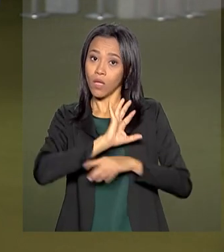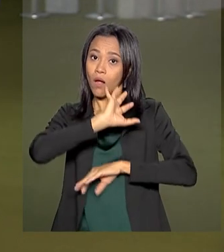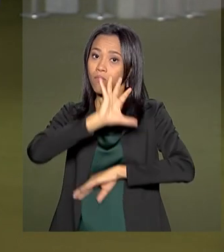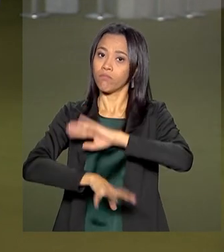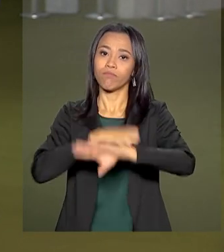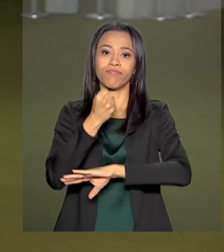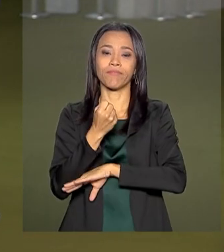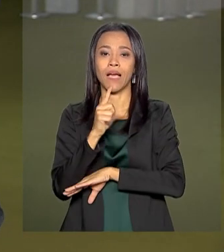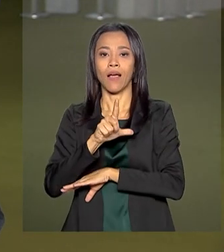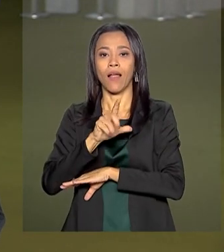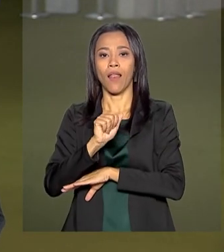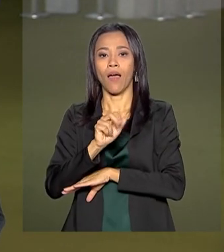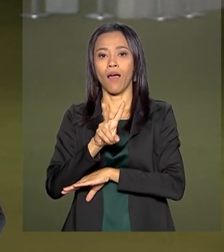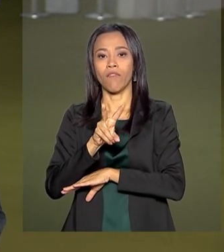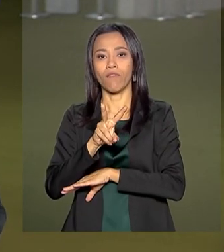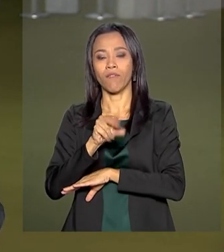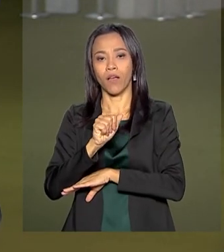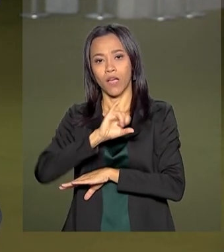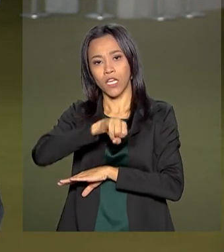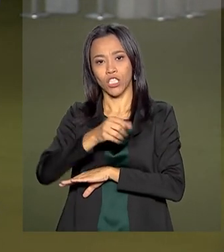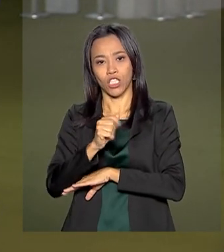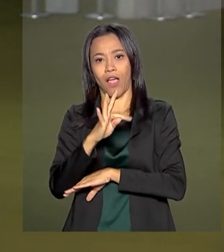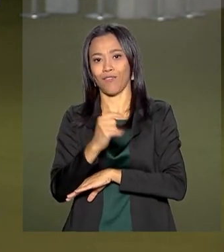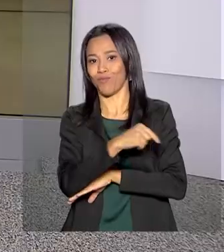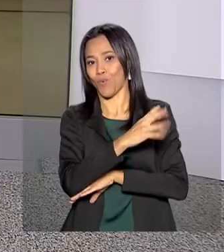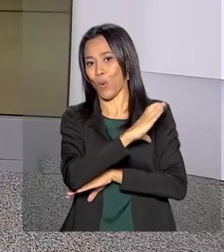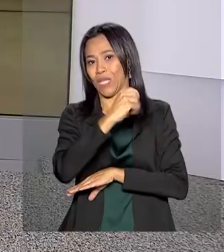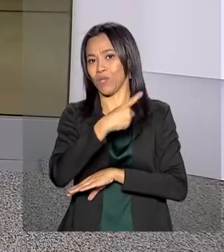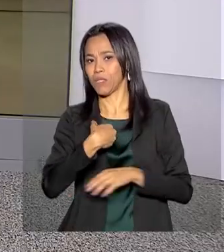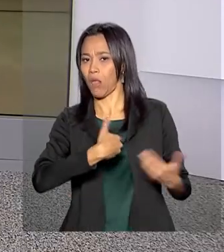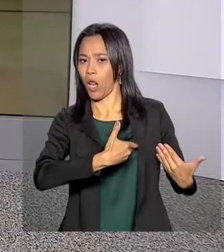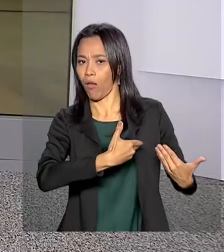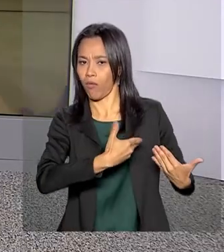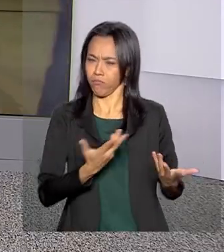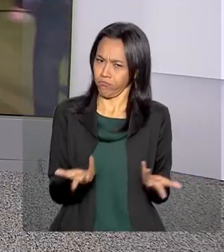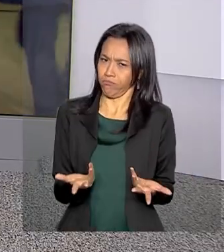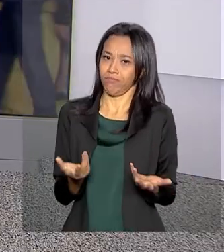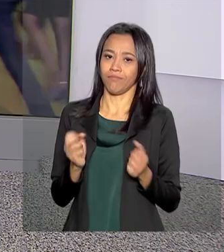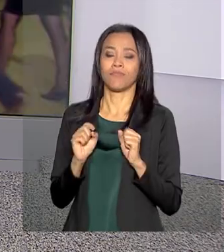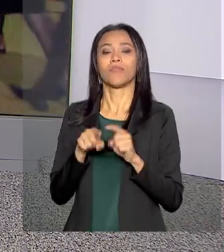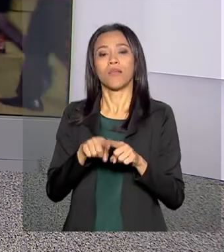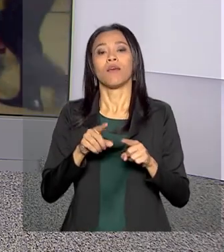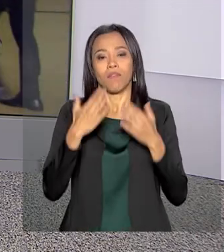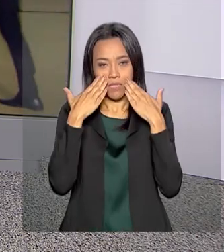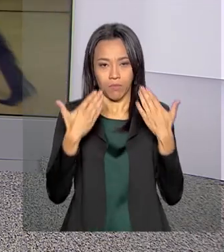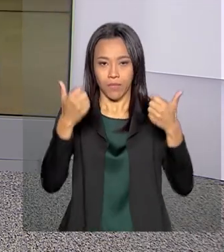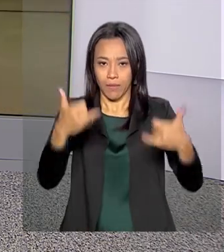Lava Jato, Deltan Dallagnol. Com você, voltamos ao estúdio. Obrigada pela sua participação. Bom trabalho aí para você. Obrigada.